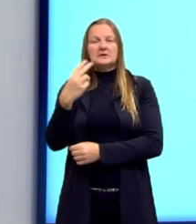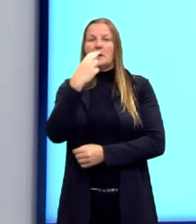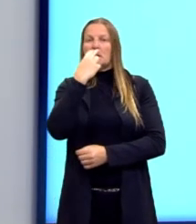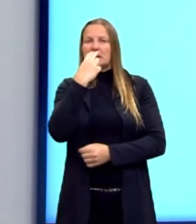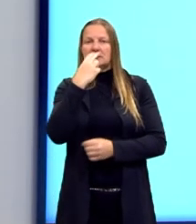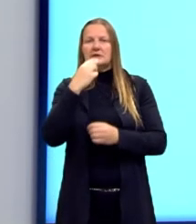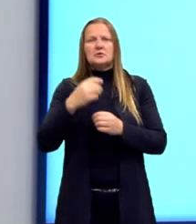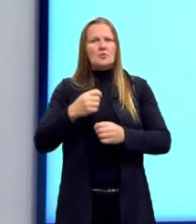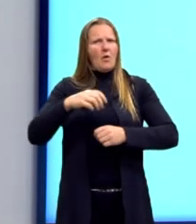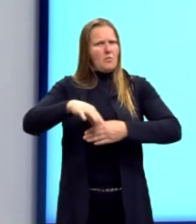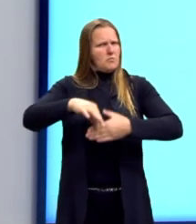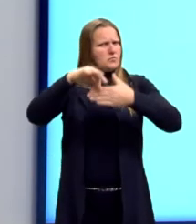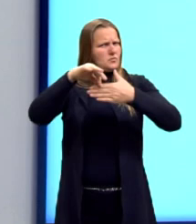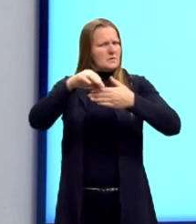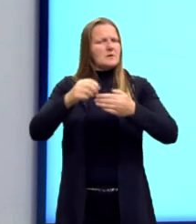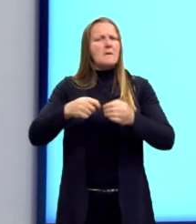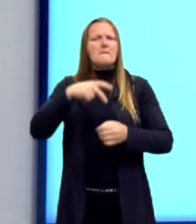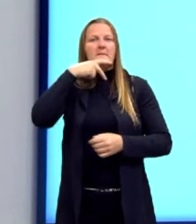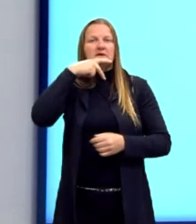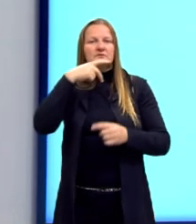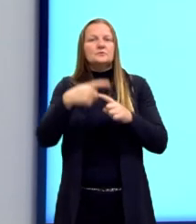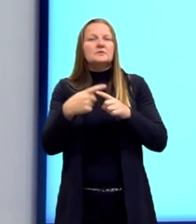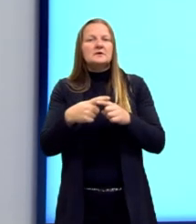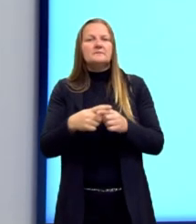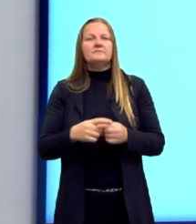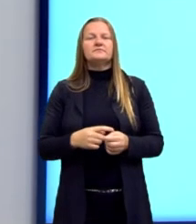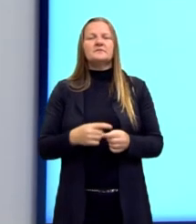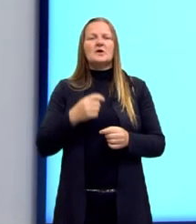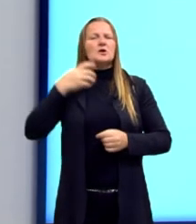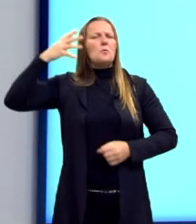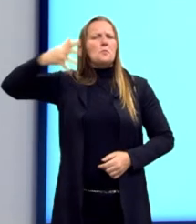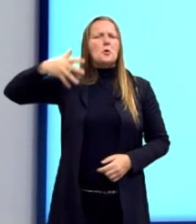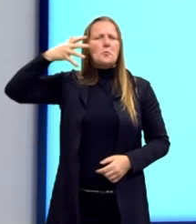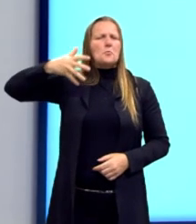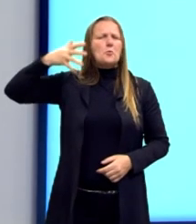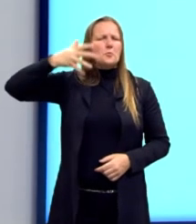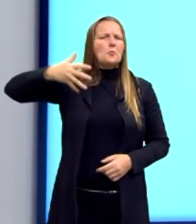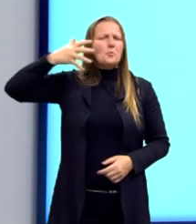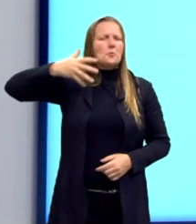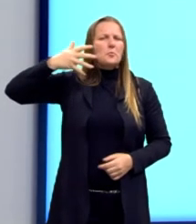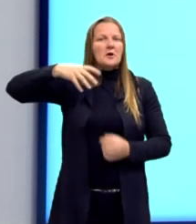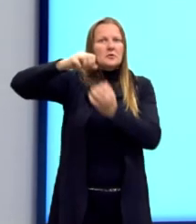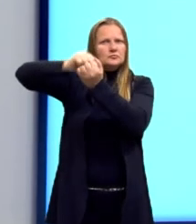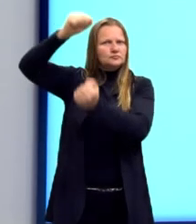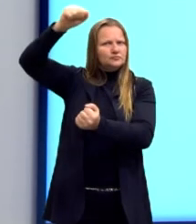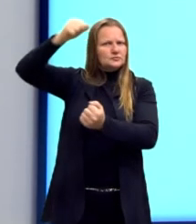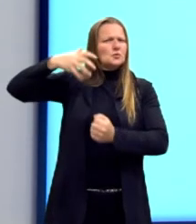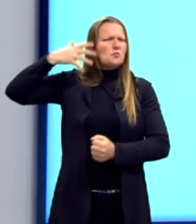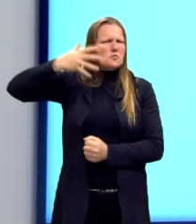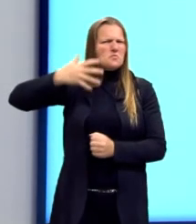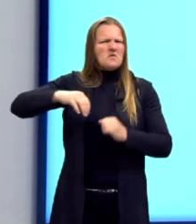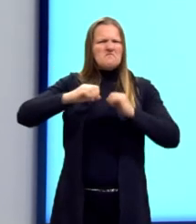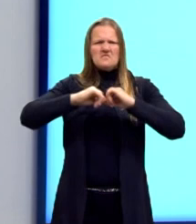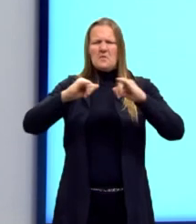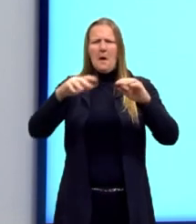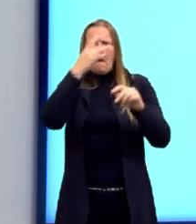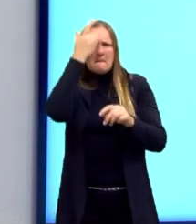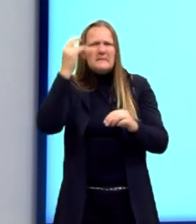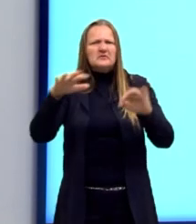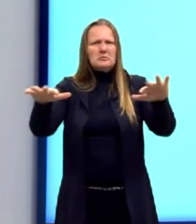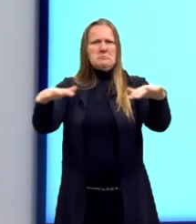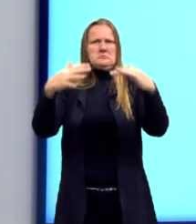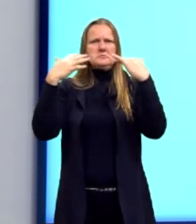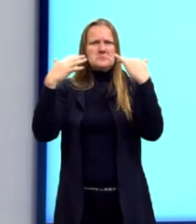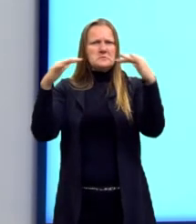vai virando o chefe ali do partido. Por quê? Por causa dos discursos dele. Hitler fazia discursos muito inflamados, que